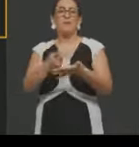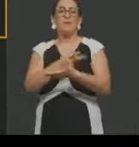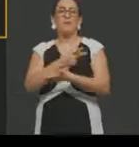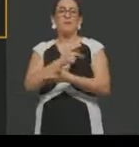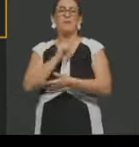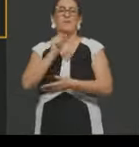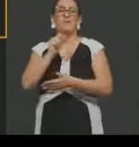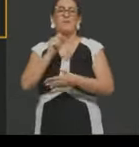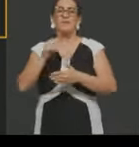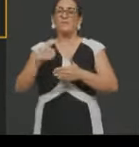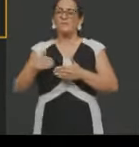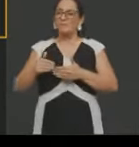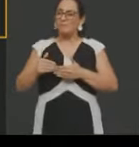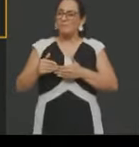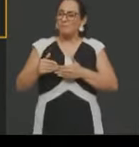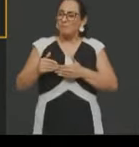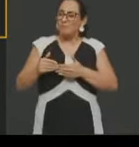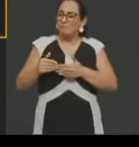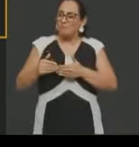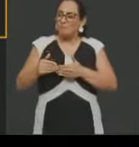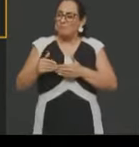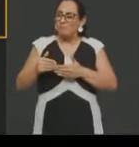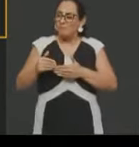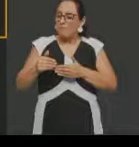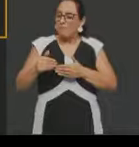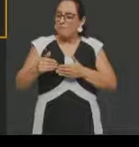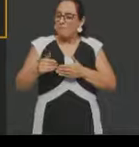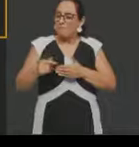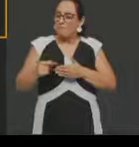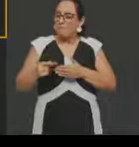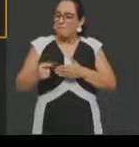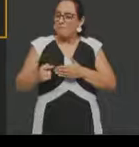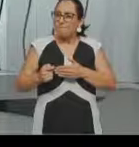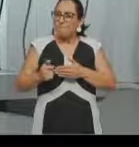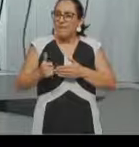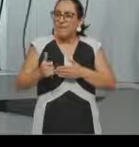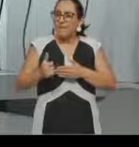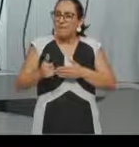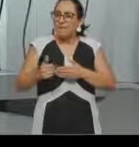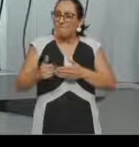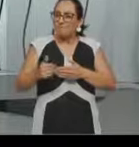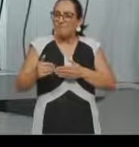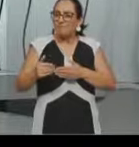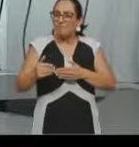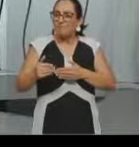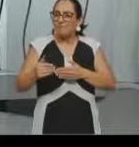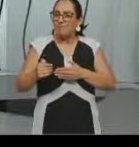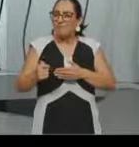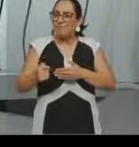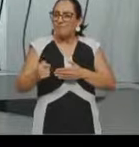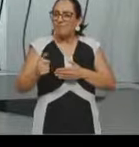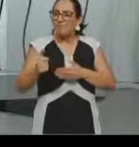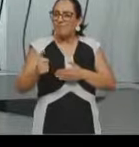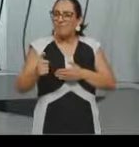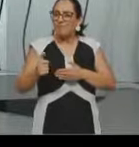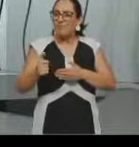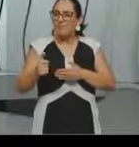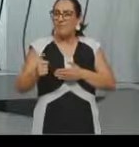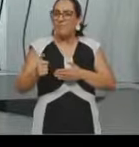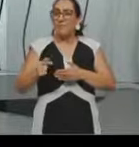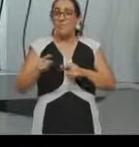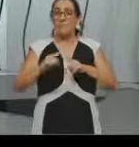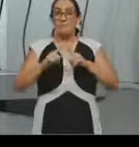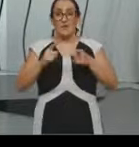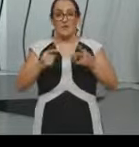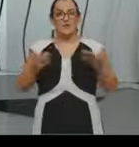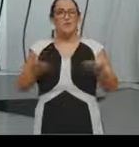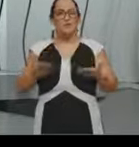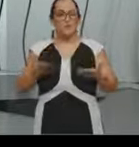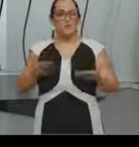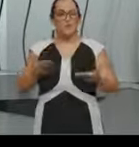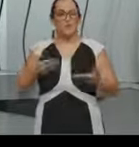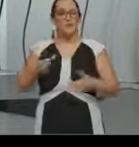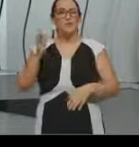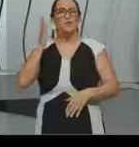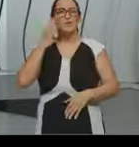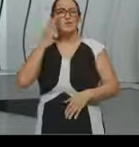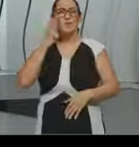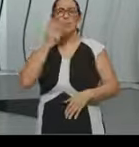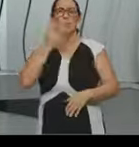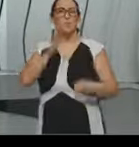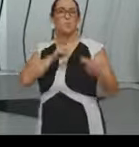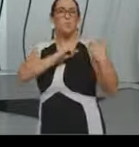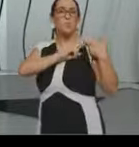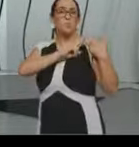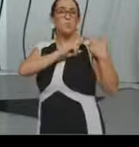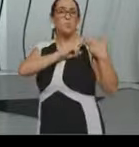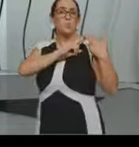limitados, são avanços pequenos, mas a gente compreende hoje qual o papel desses movimentos para que a gente tenha conseguido